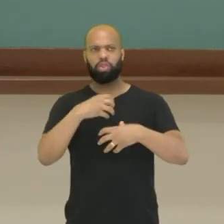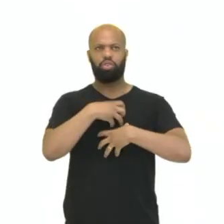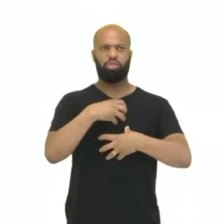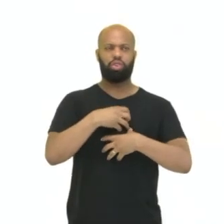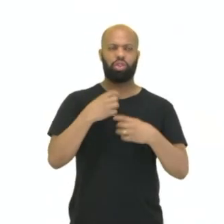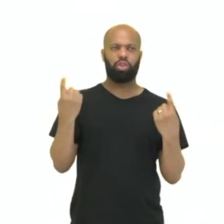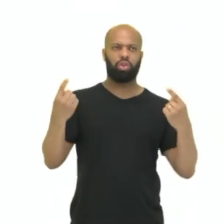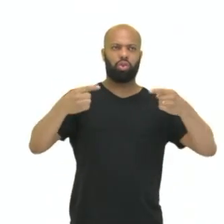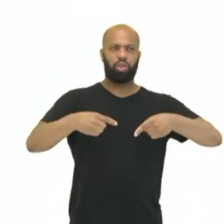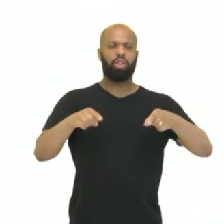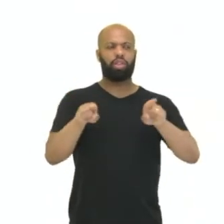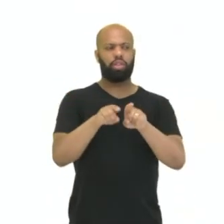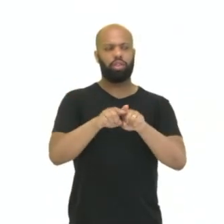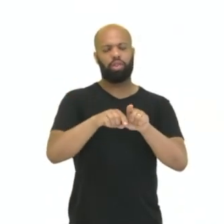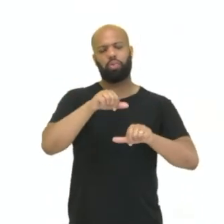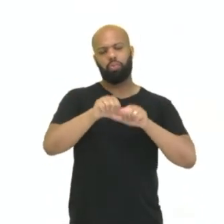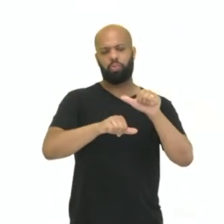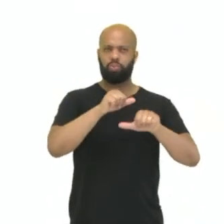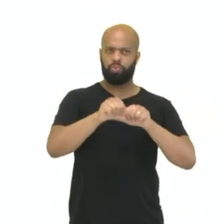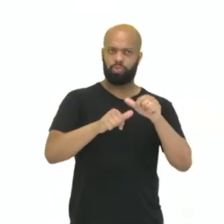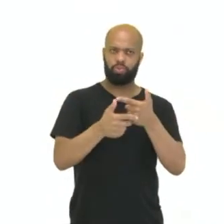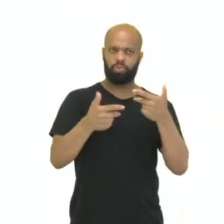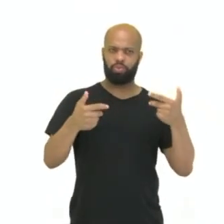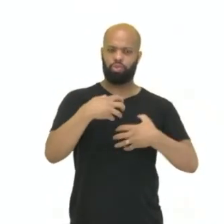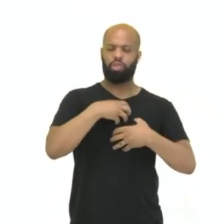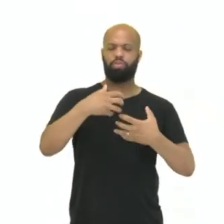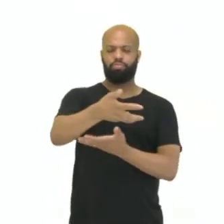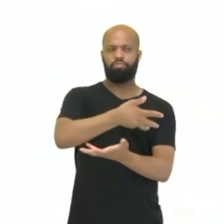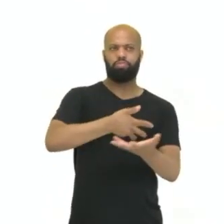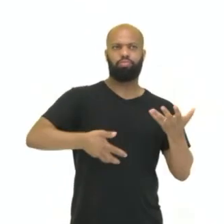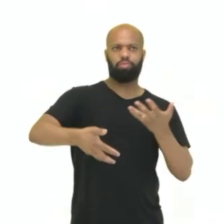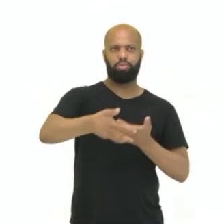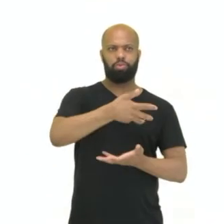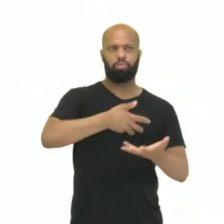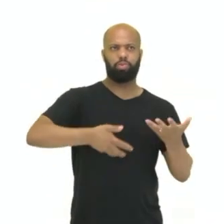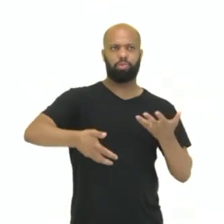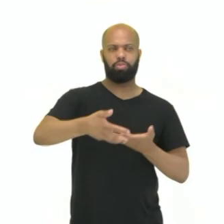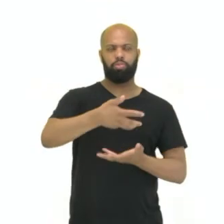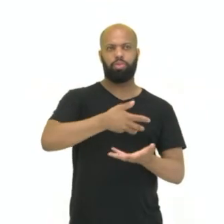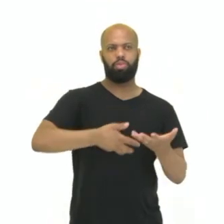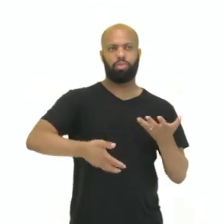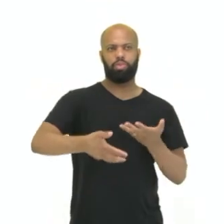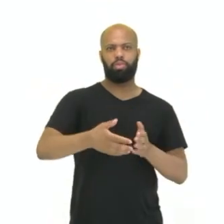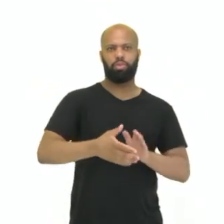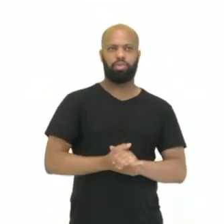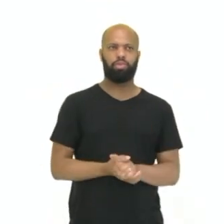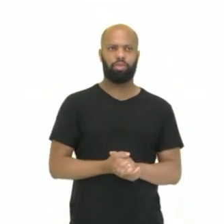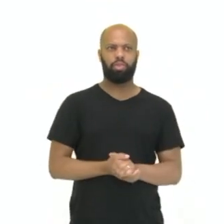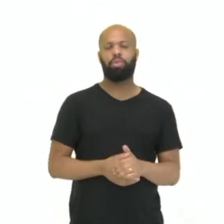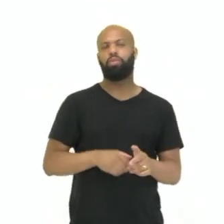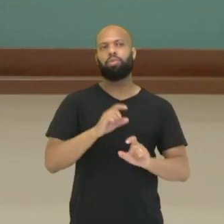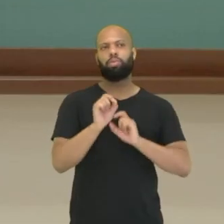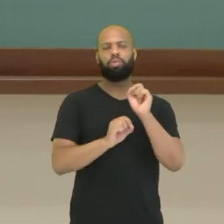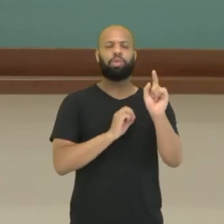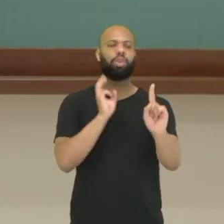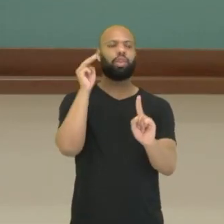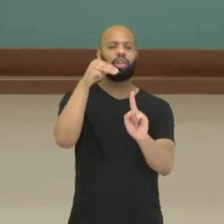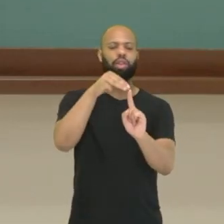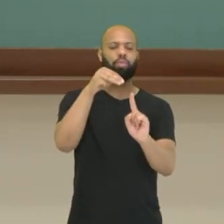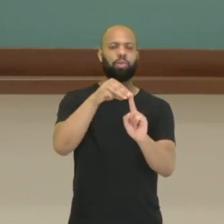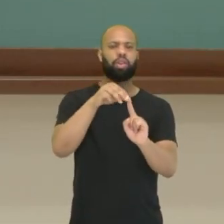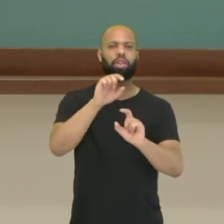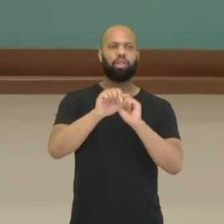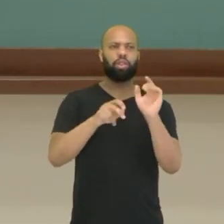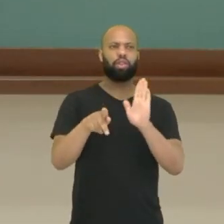competitivos em alternativas cooperativas. Isso diz Broto. E quais são as metas? As metas são